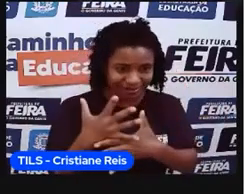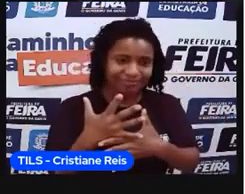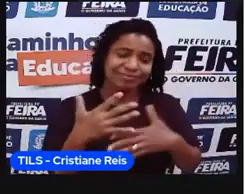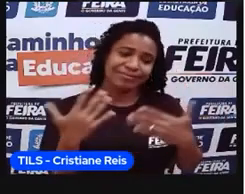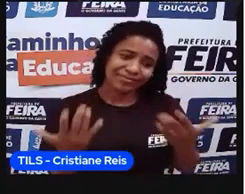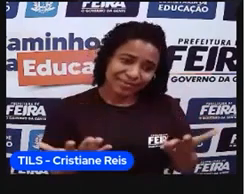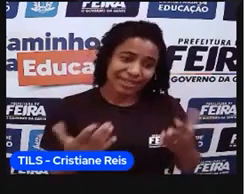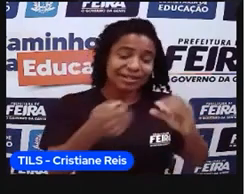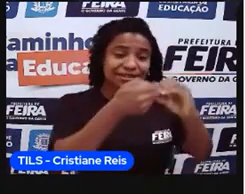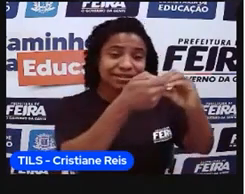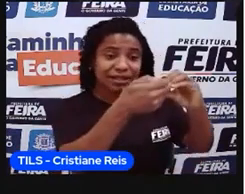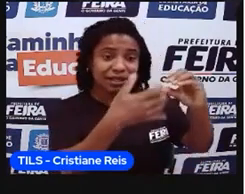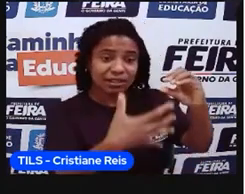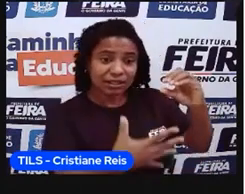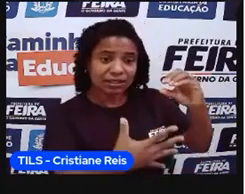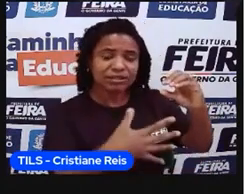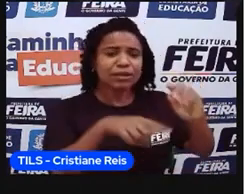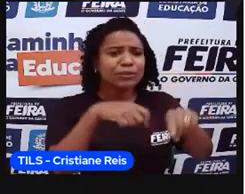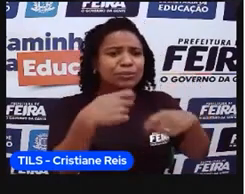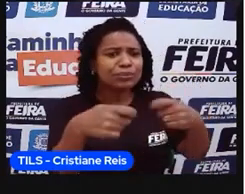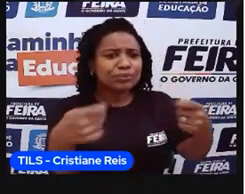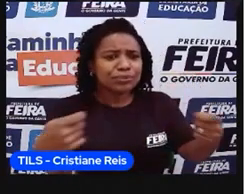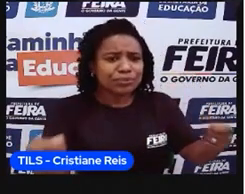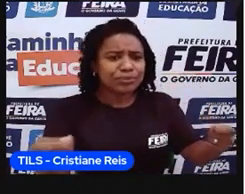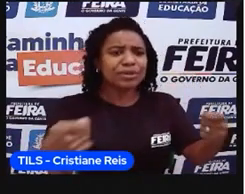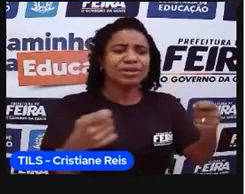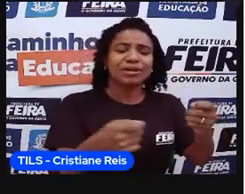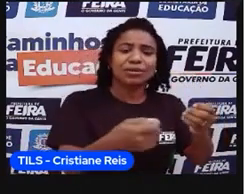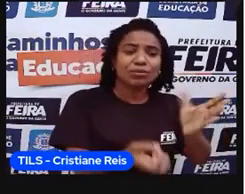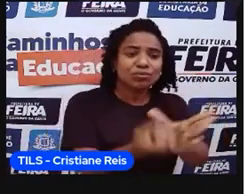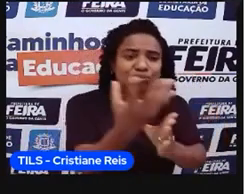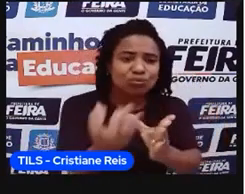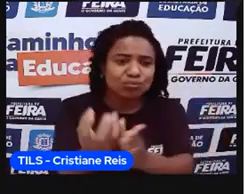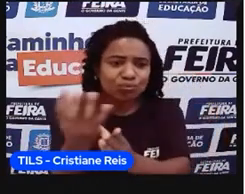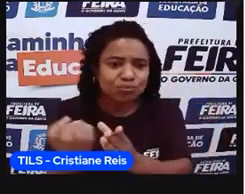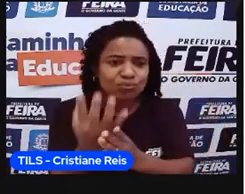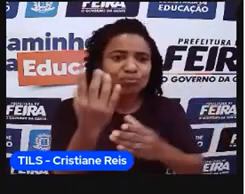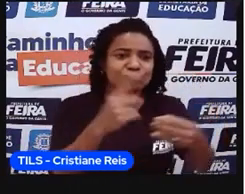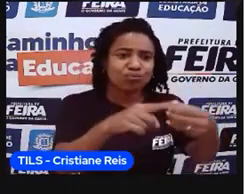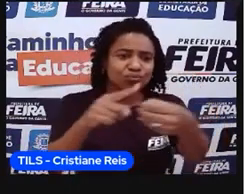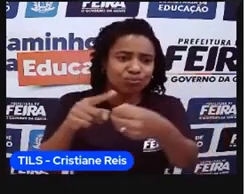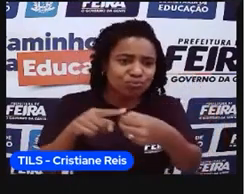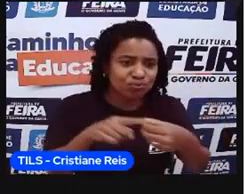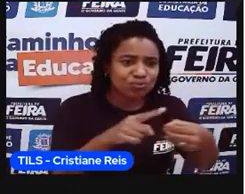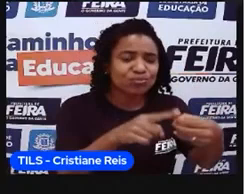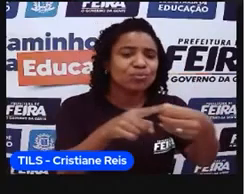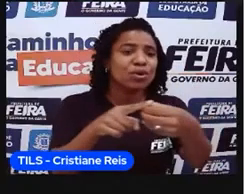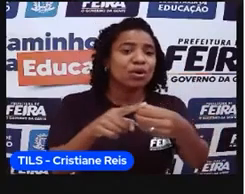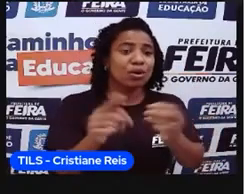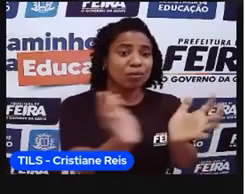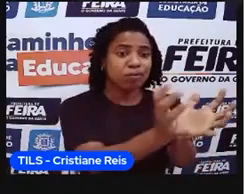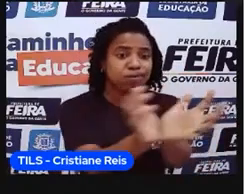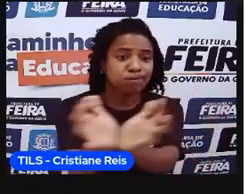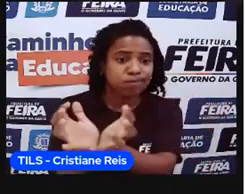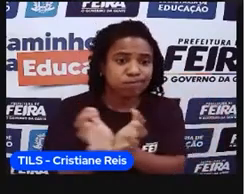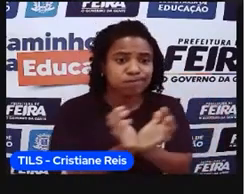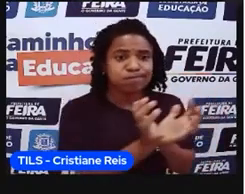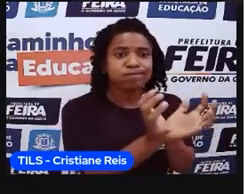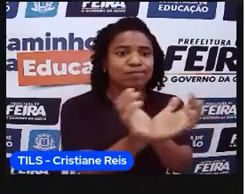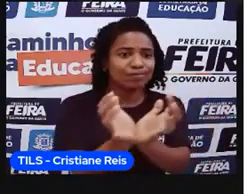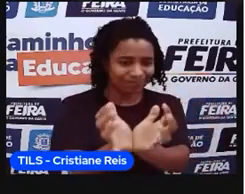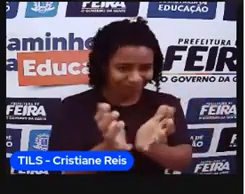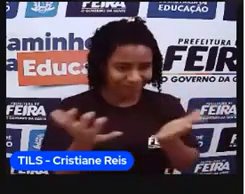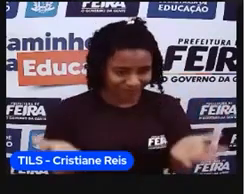as primeiras características de formação mesmo de vila, de povoados, né? Ou o que a gente, embora entender assim,